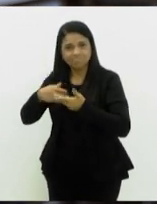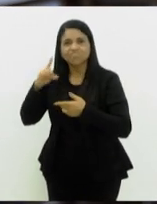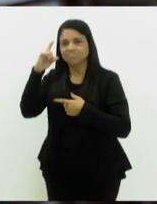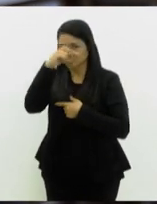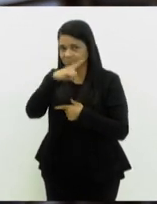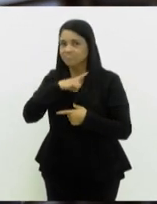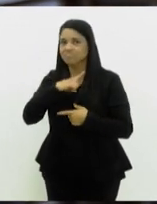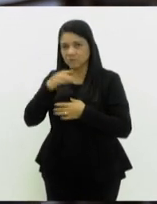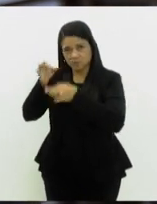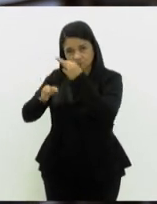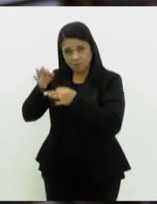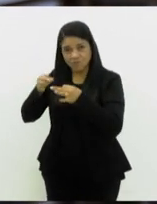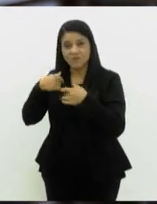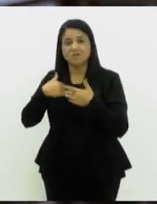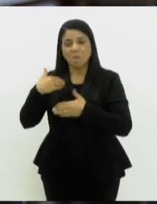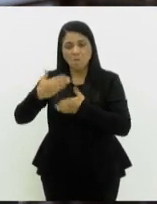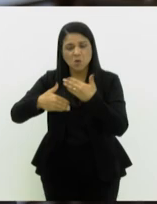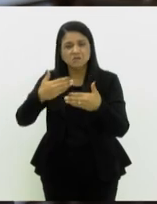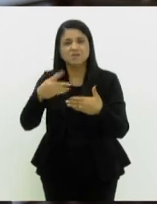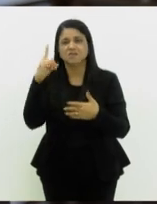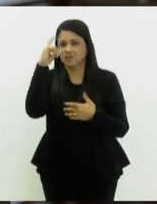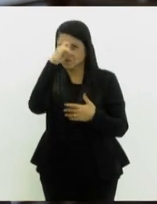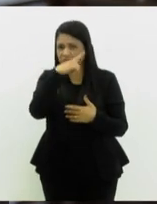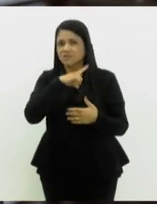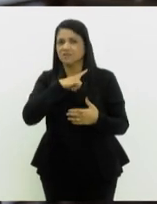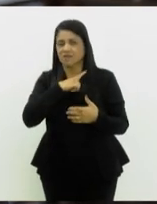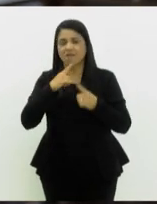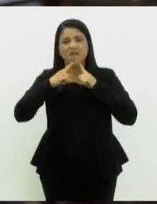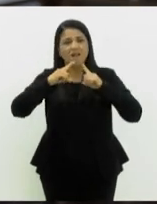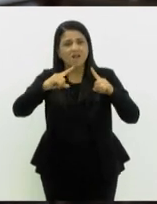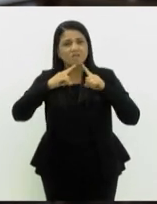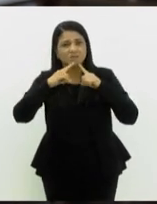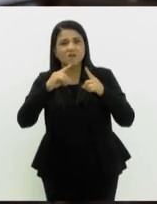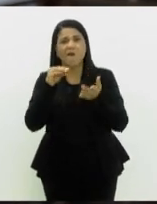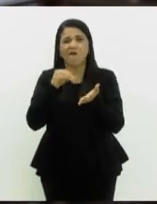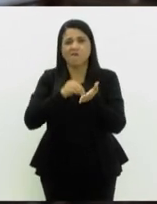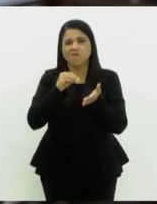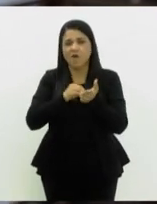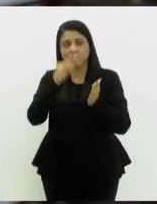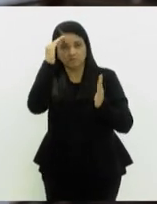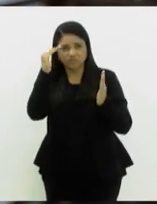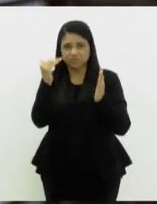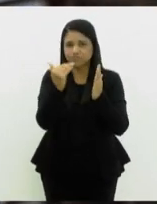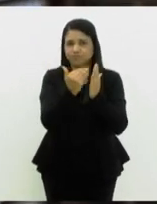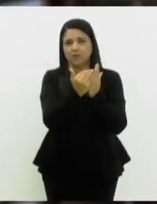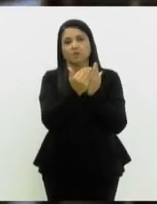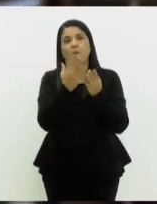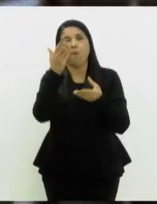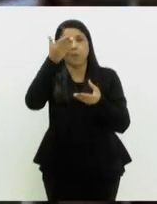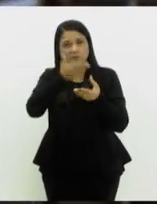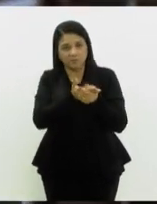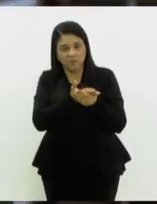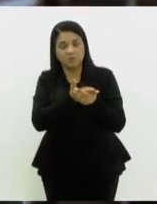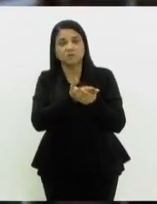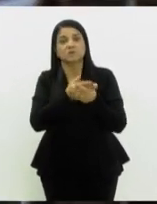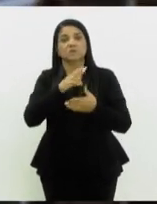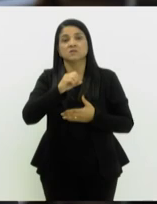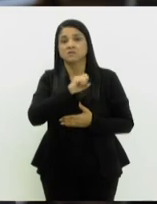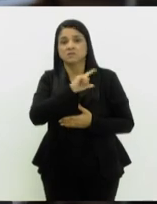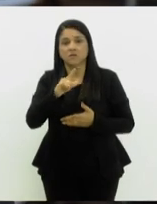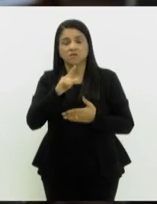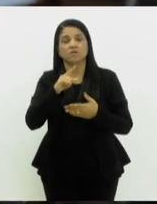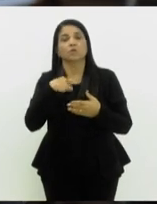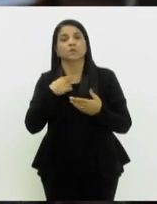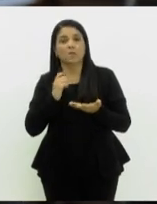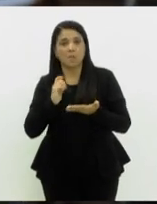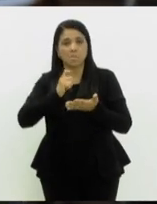dificuldade no andamento dos seus processos. Quer dizer, muita reclamação sobre a falta de celeridade no andamento desses processos, os processos cíveis, os processos